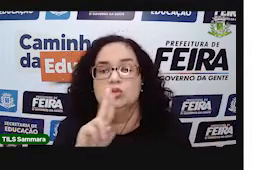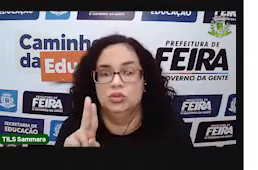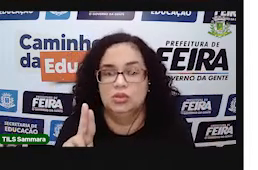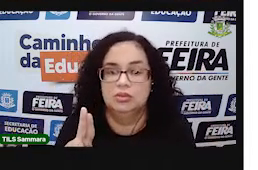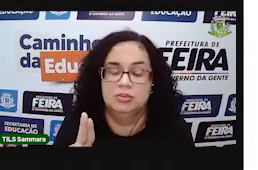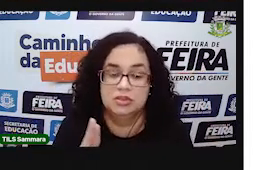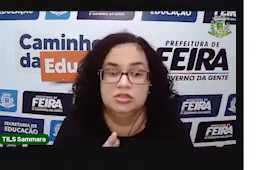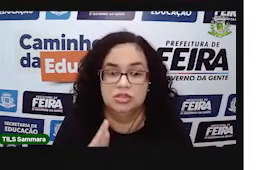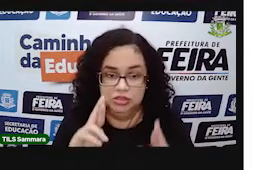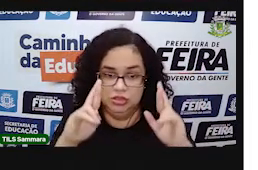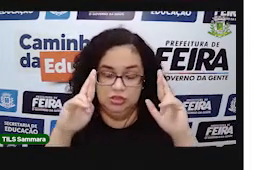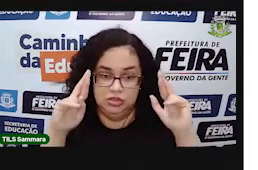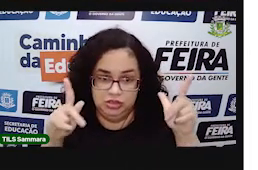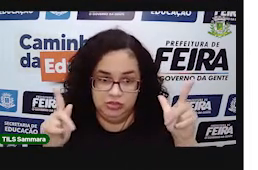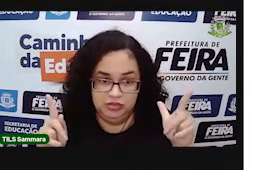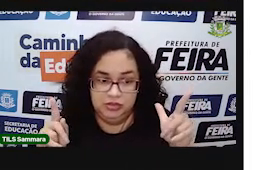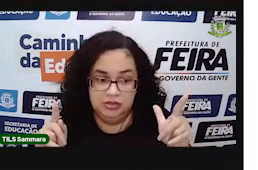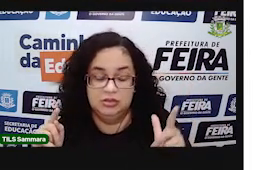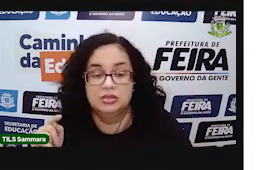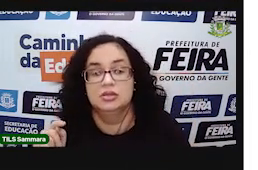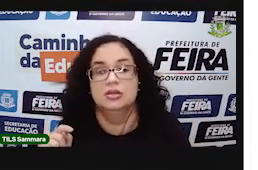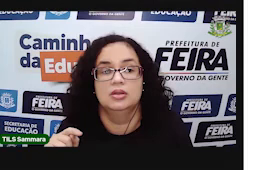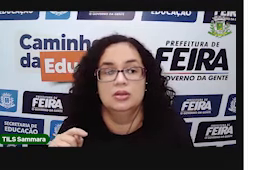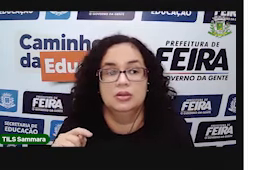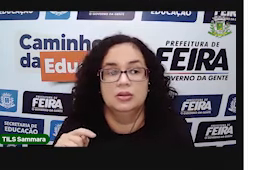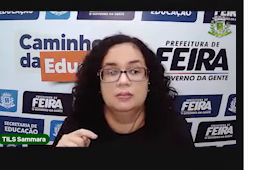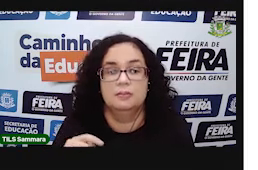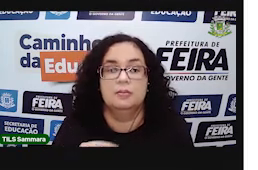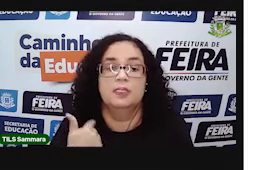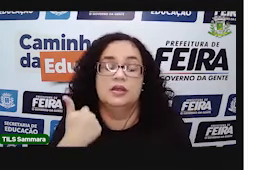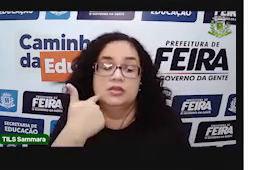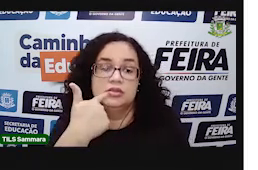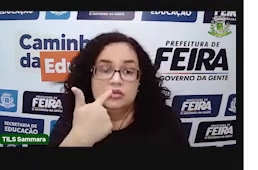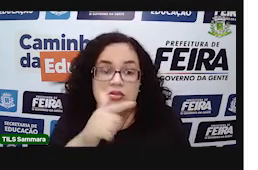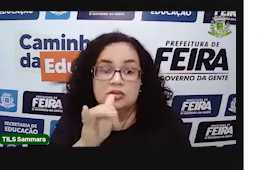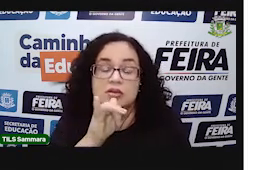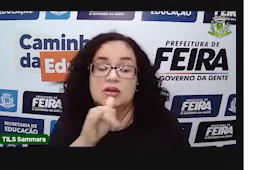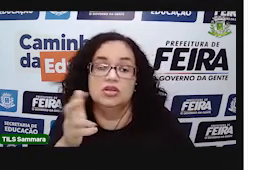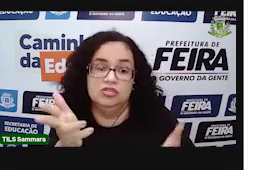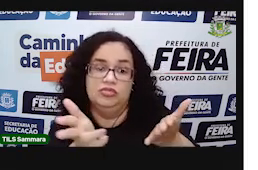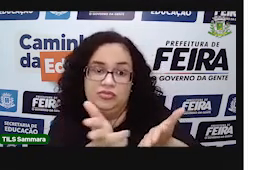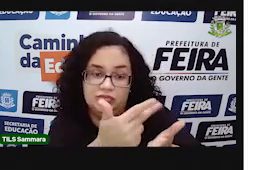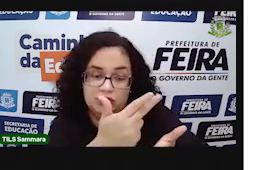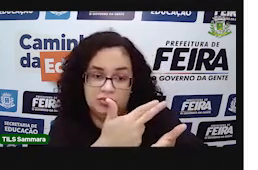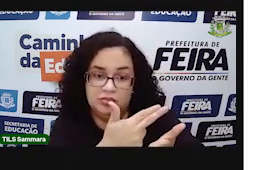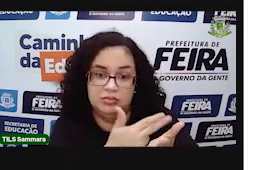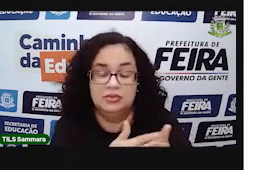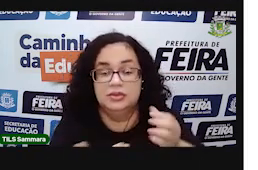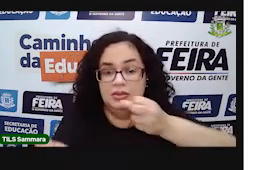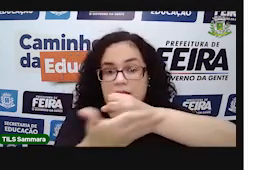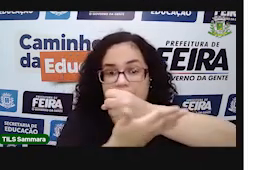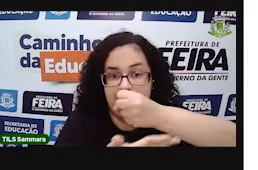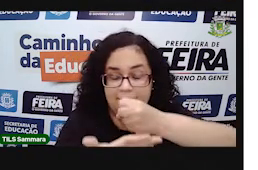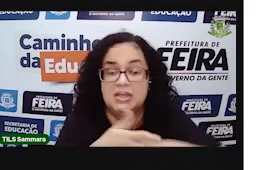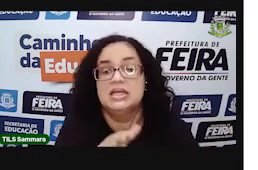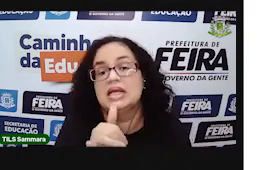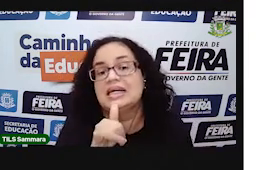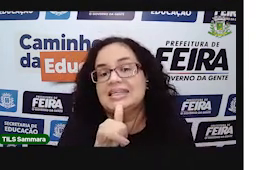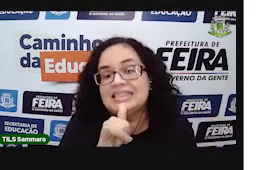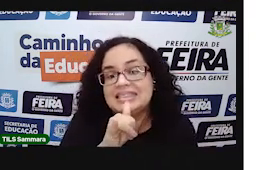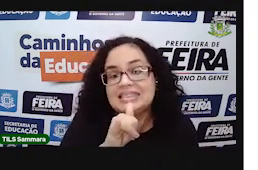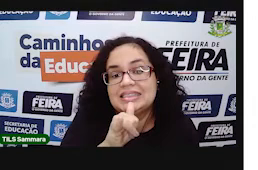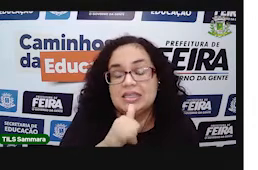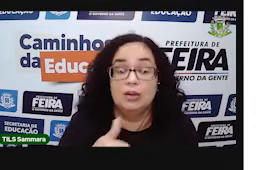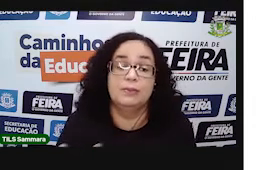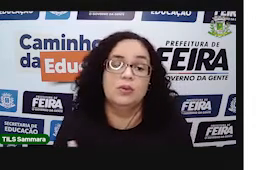cada um recebe um nome diferente. E o nome de um prisma, ele vem de acordo à figura que está